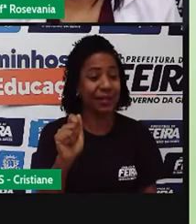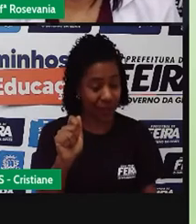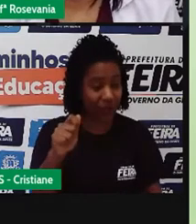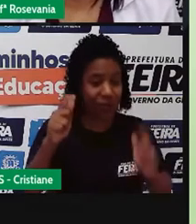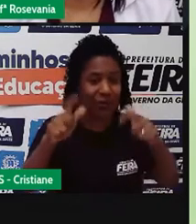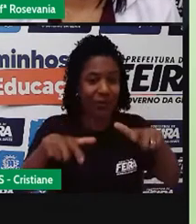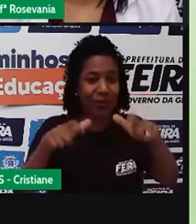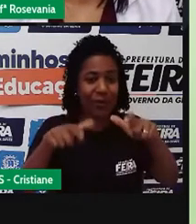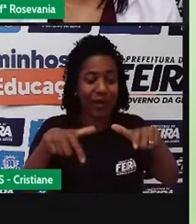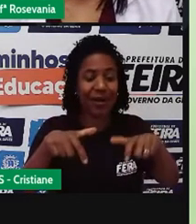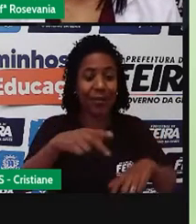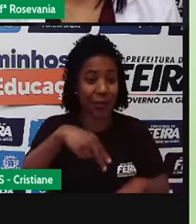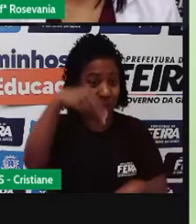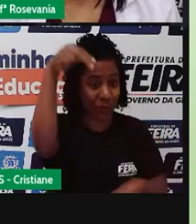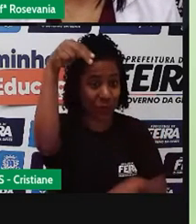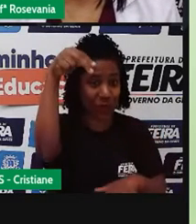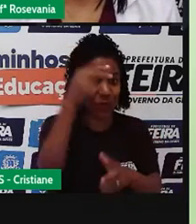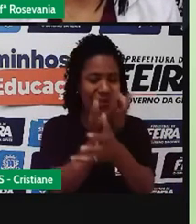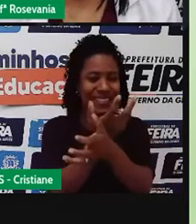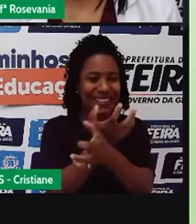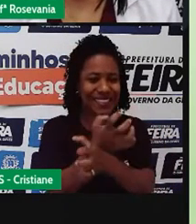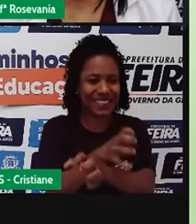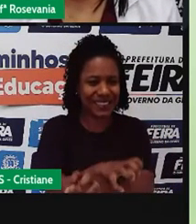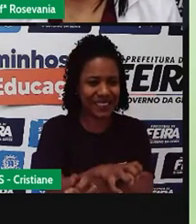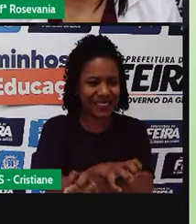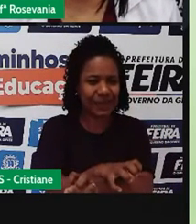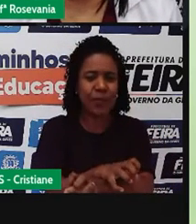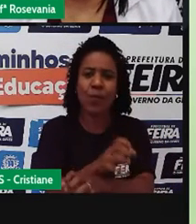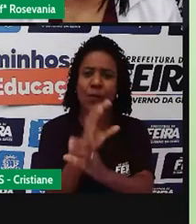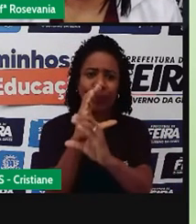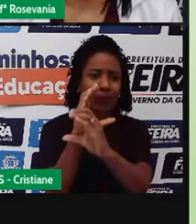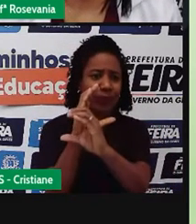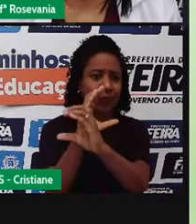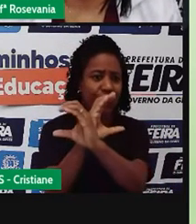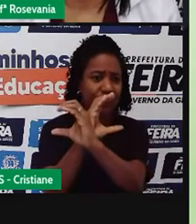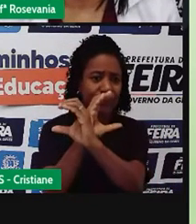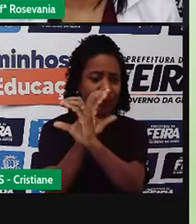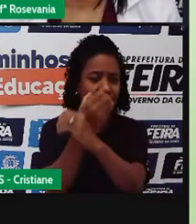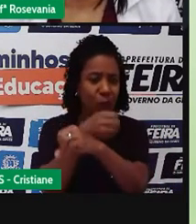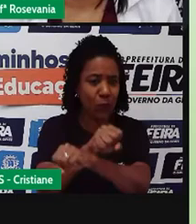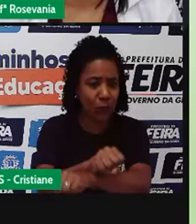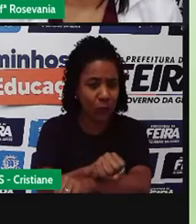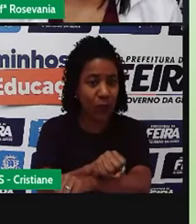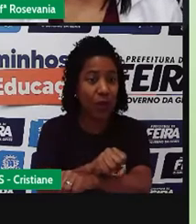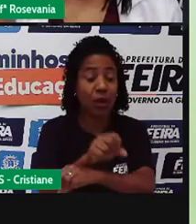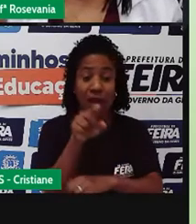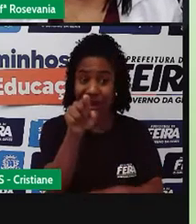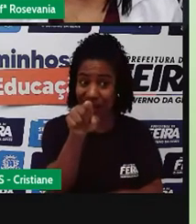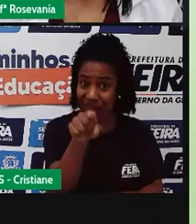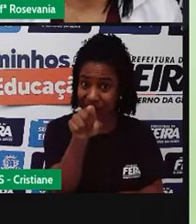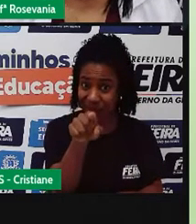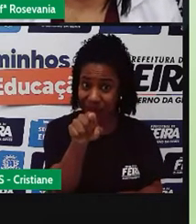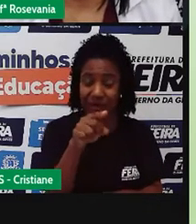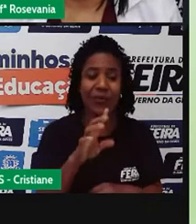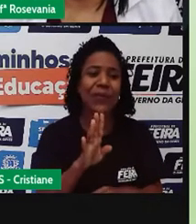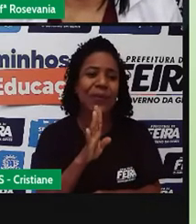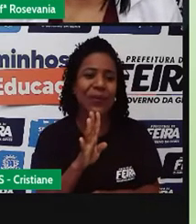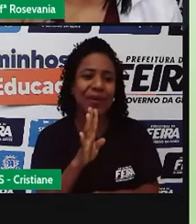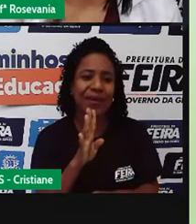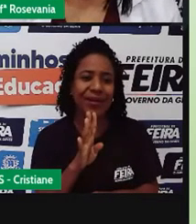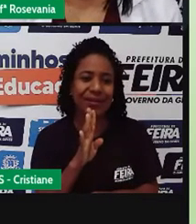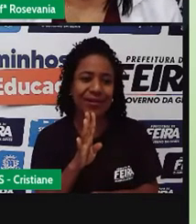semiários do Nordeste, e a gente já sabe, né, acho que talvez seja a vegetação que vocês, né, tenham mais